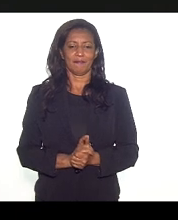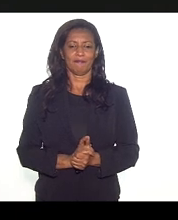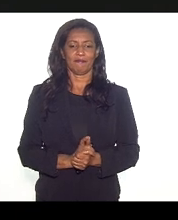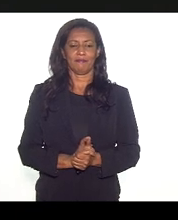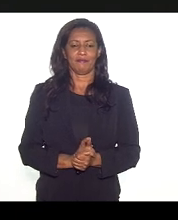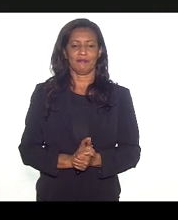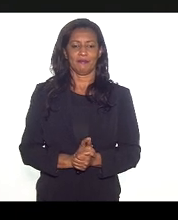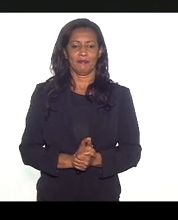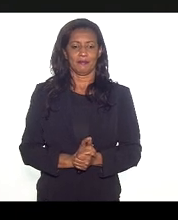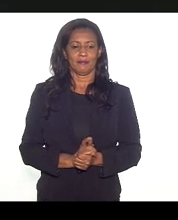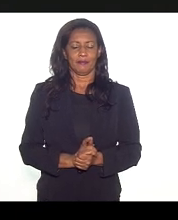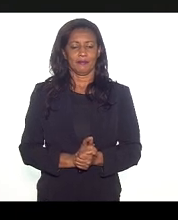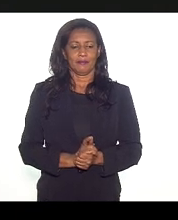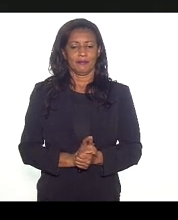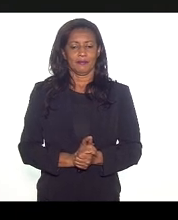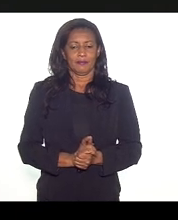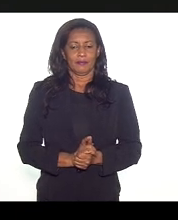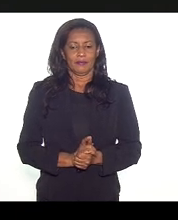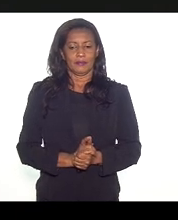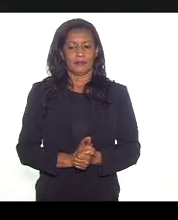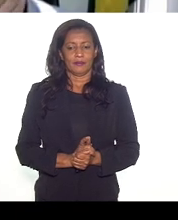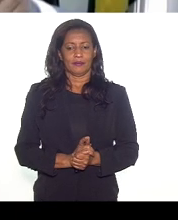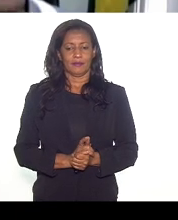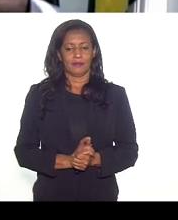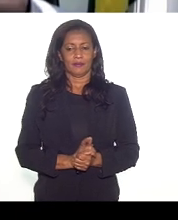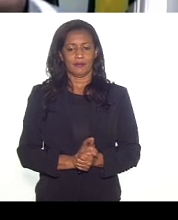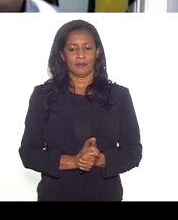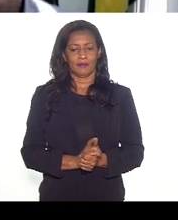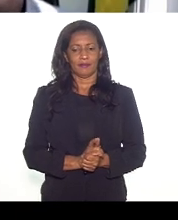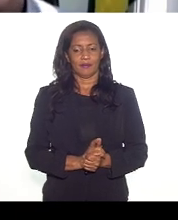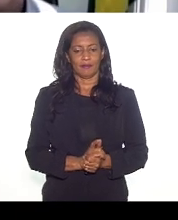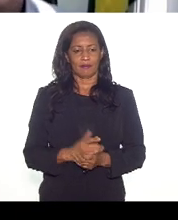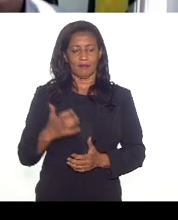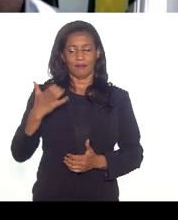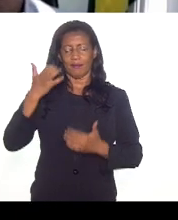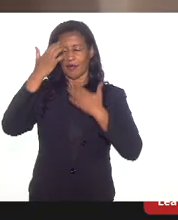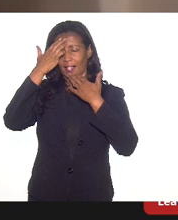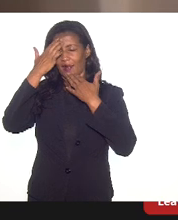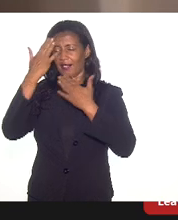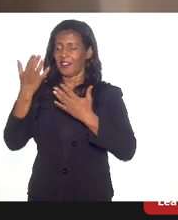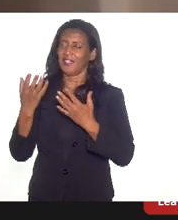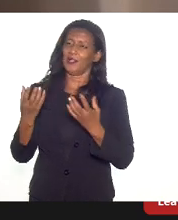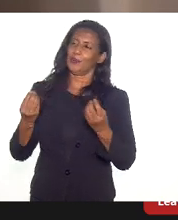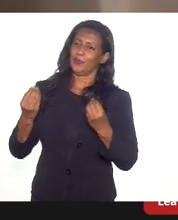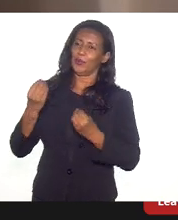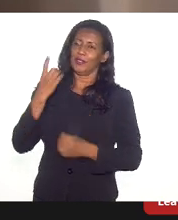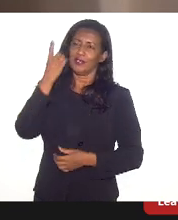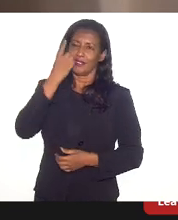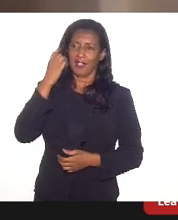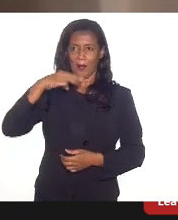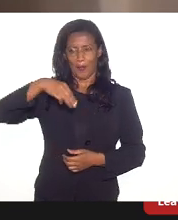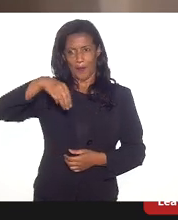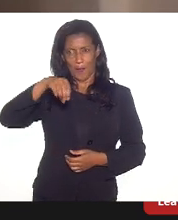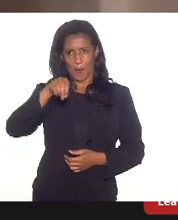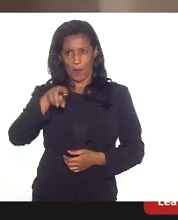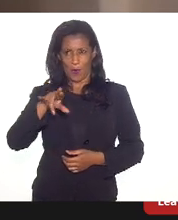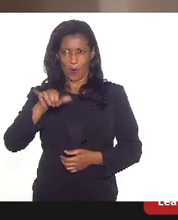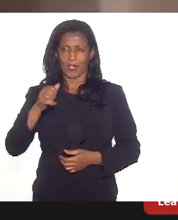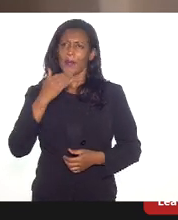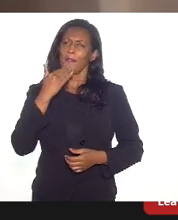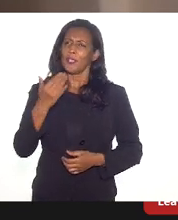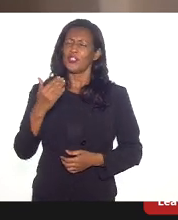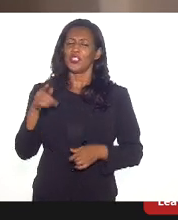também, tenho 10 minutos aí atrasado. Agradecer muito aí à deputada Mônica. Eu vou pedir até para a Maria Marta, que está aqui